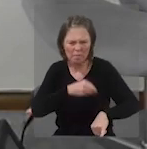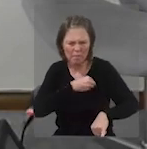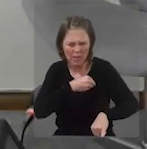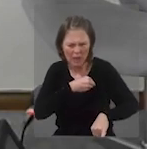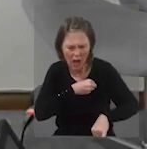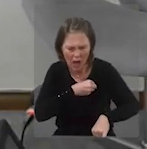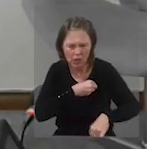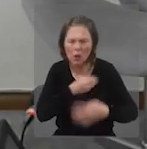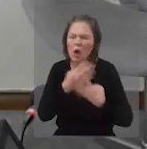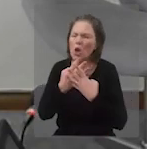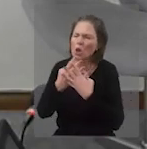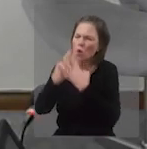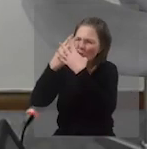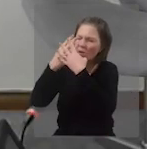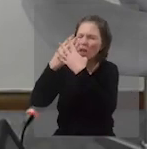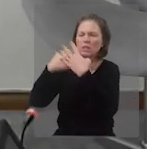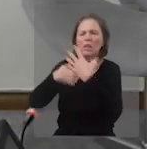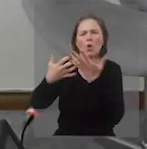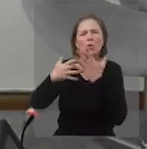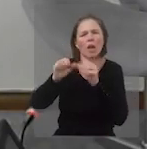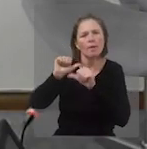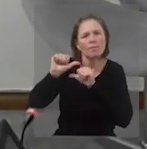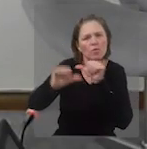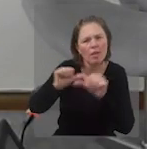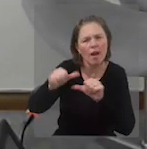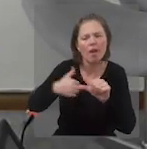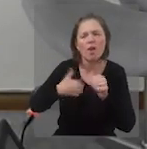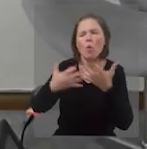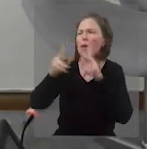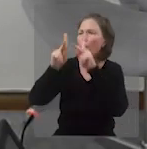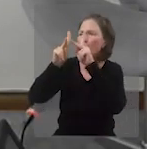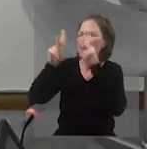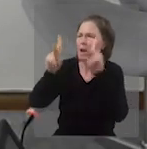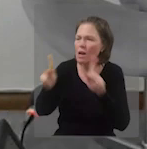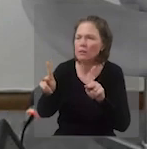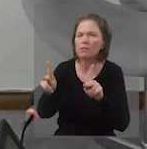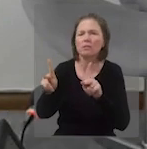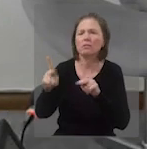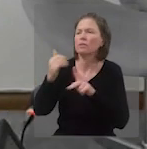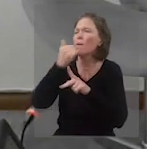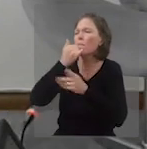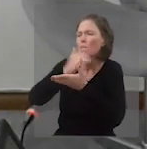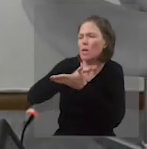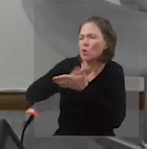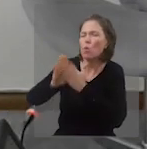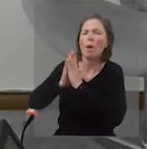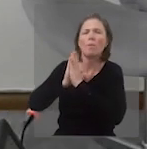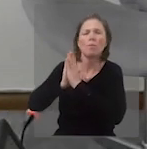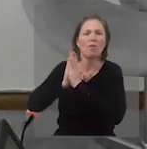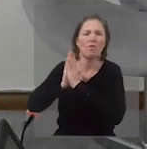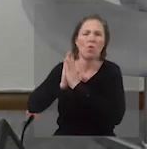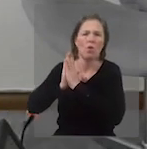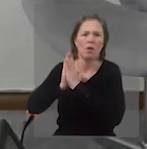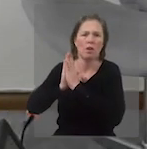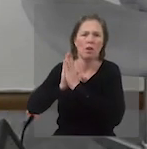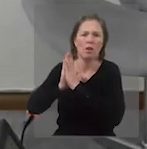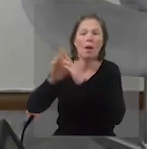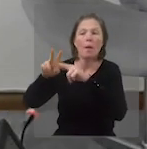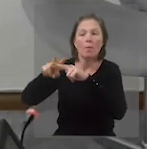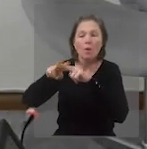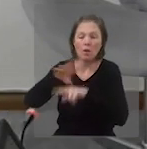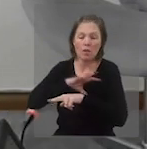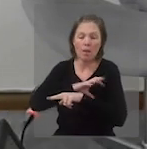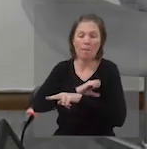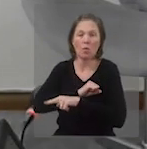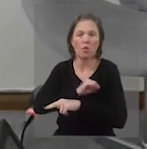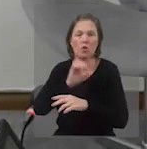eu sou pecador, eu confesso esse meu pecado, eu quero mudar, eu quero paz contigo, meu Pai eterno, me perdoa, por favor, por amor